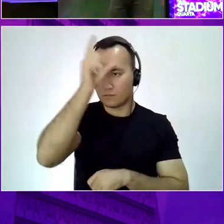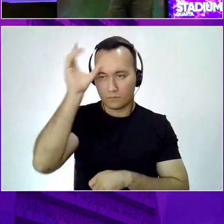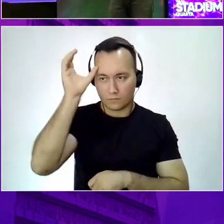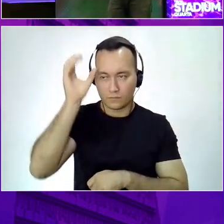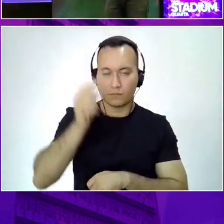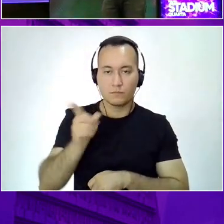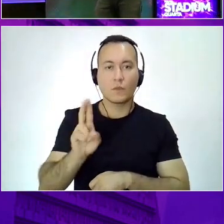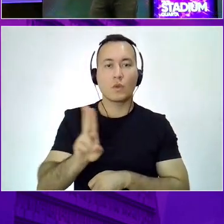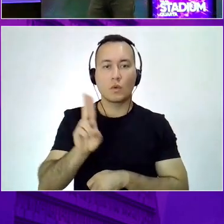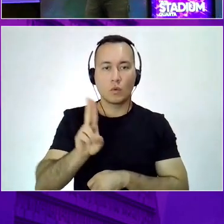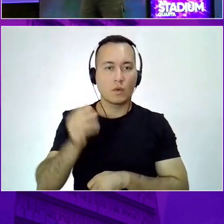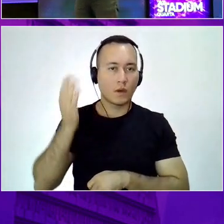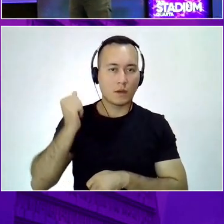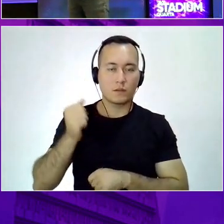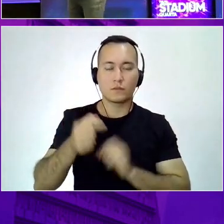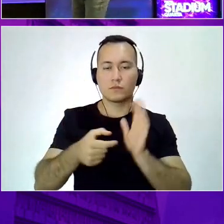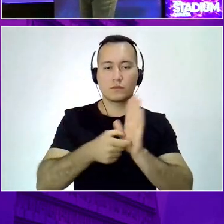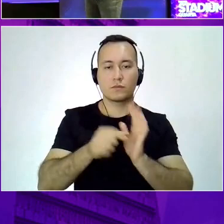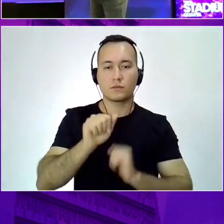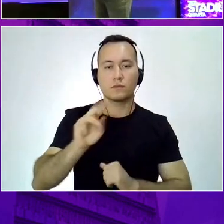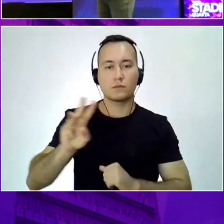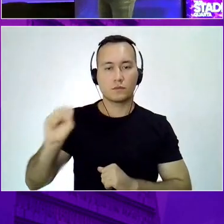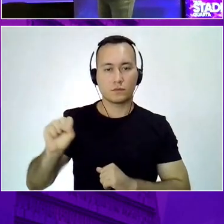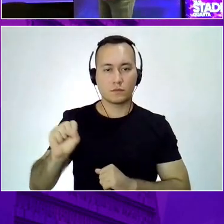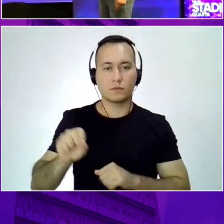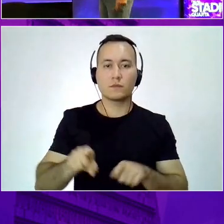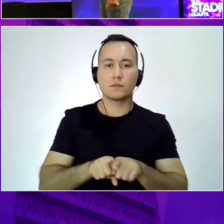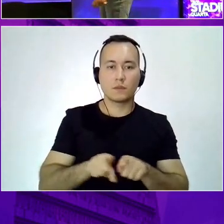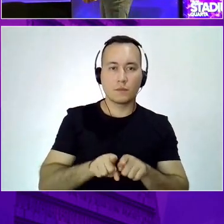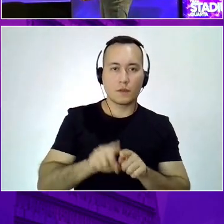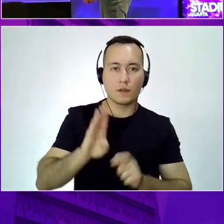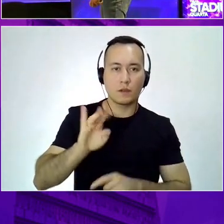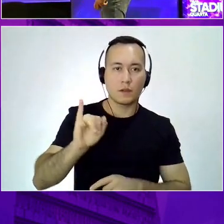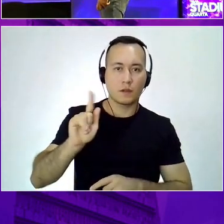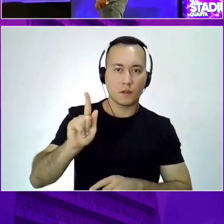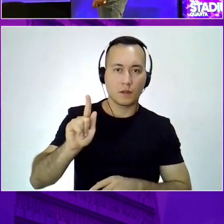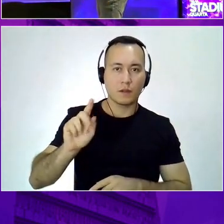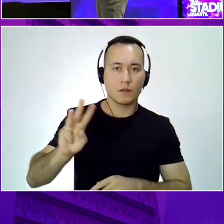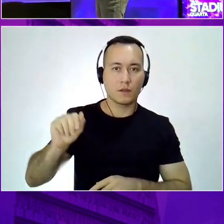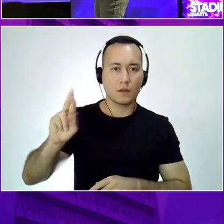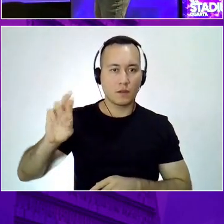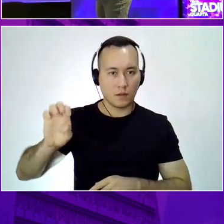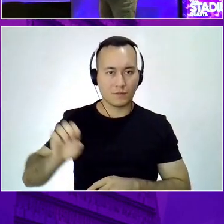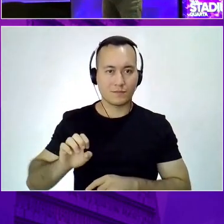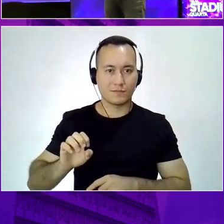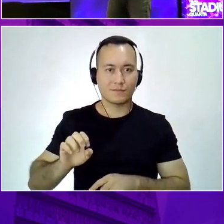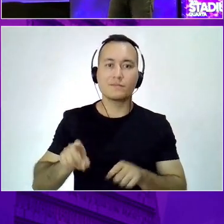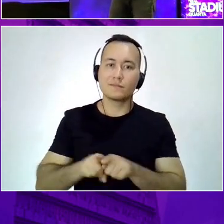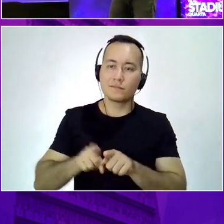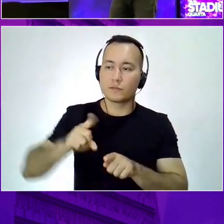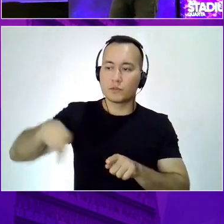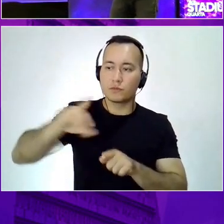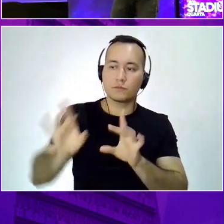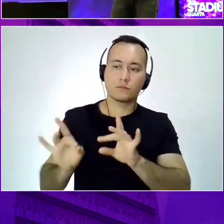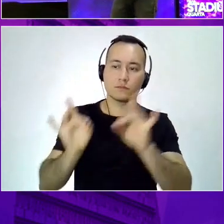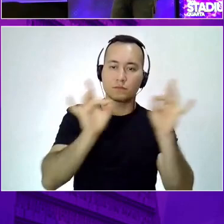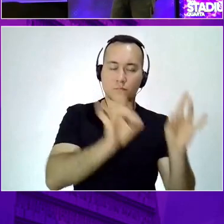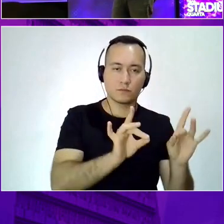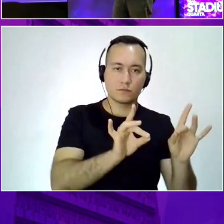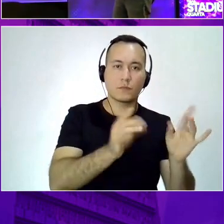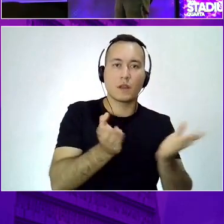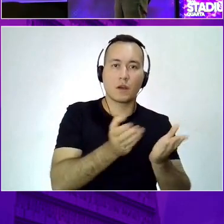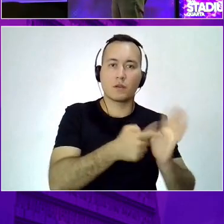o HeatWave. Um cliente que agora a gente está evoluindo para Machine Learning inclusive também. Mas a gente fez o mesmo processo. A gente processou esse PDF.